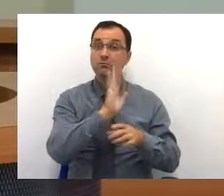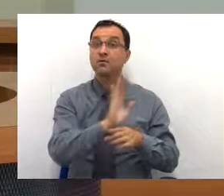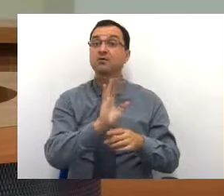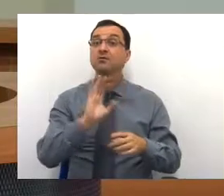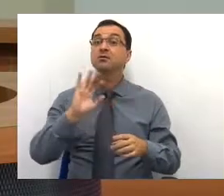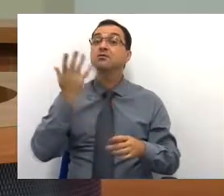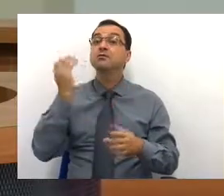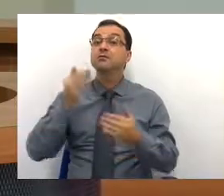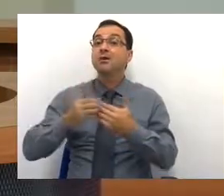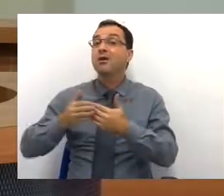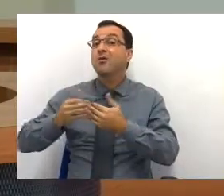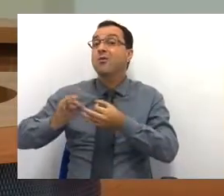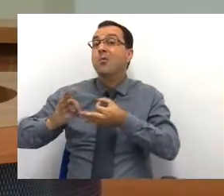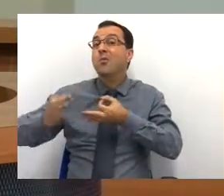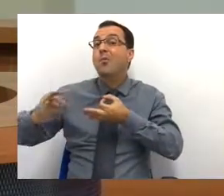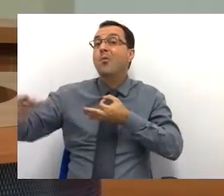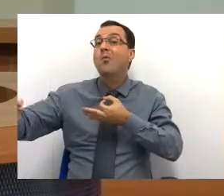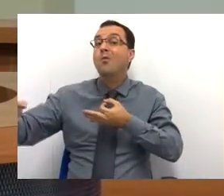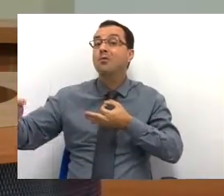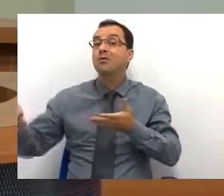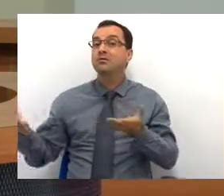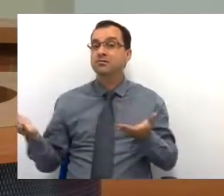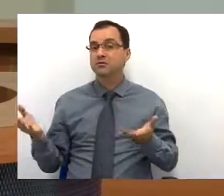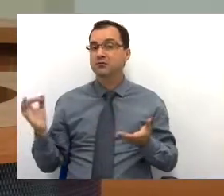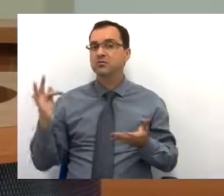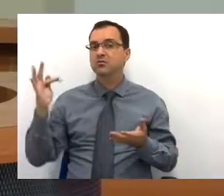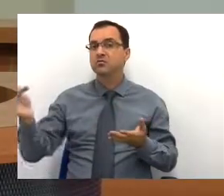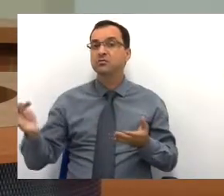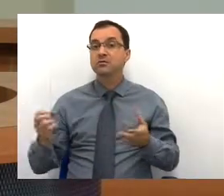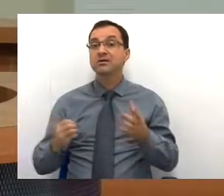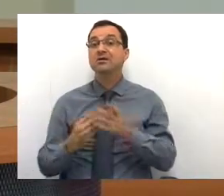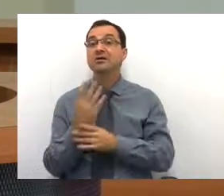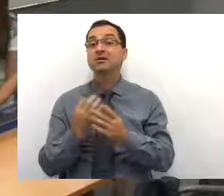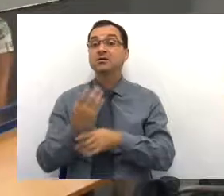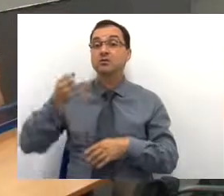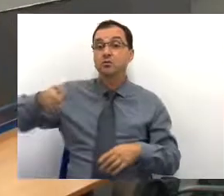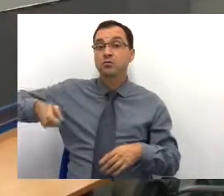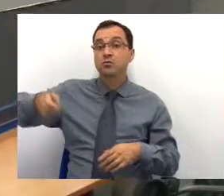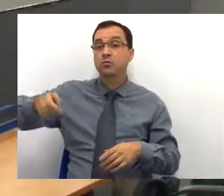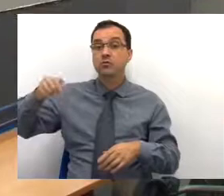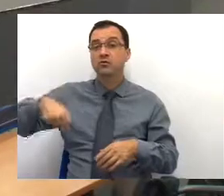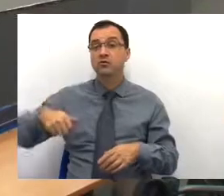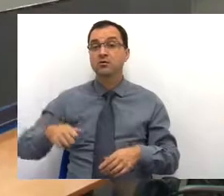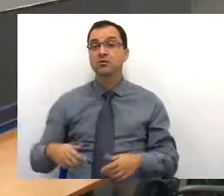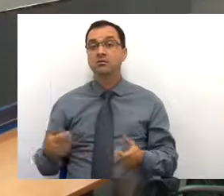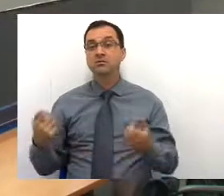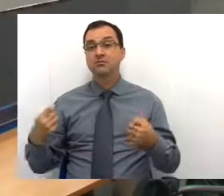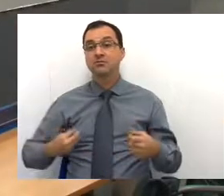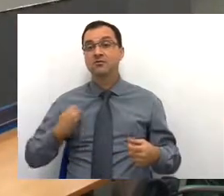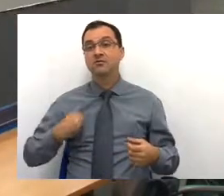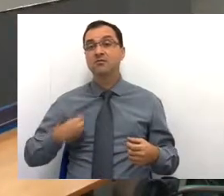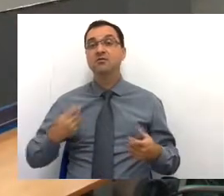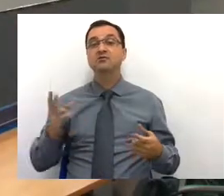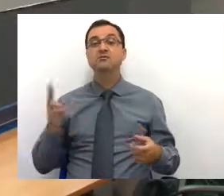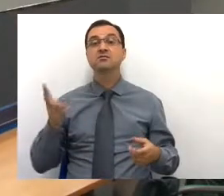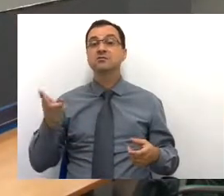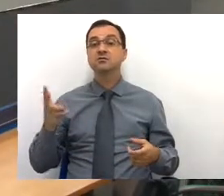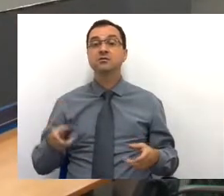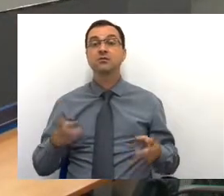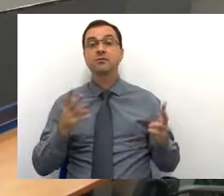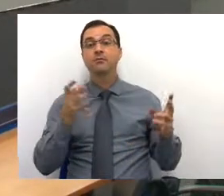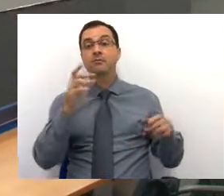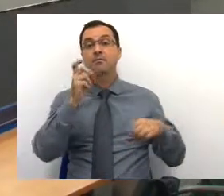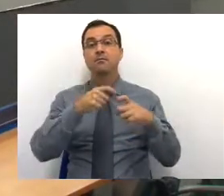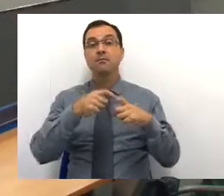que, e a médio a longo prazo? Por isso que eu defendo a faculdade de medicina e por isso que defendo a criação de bolsas aqui. Porque a não pode viver a vida inteira importando